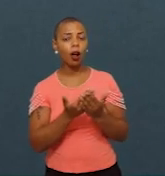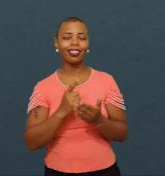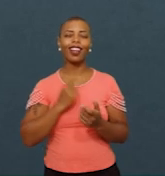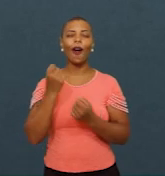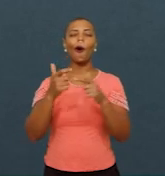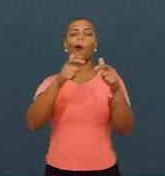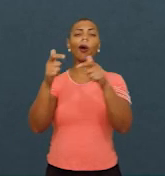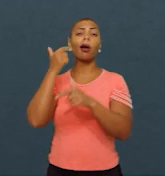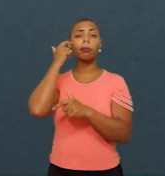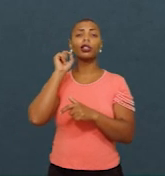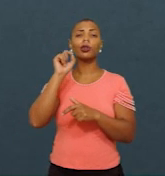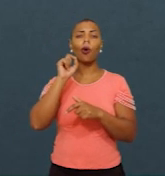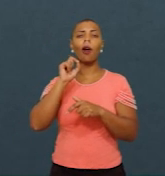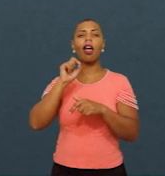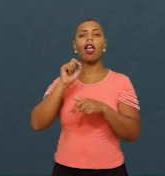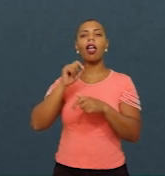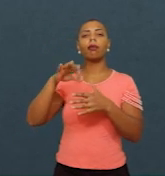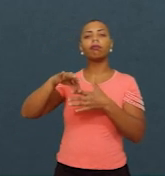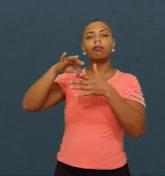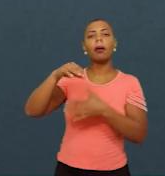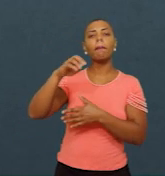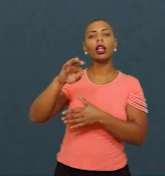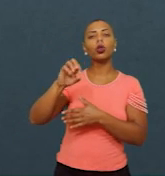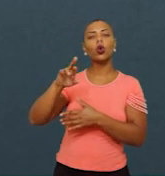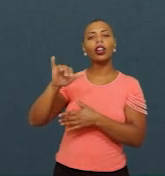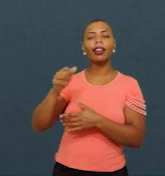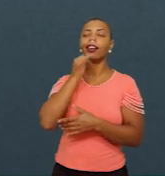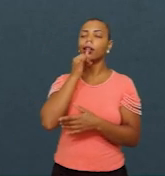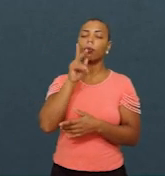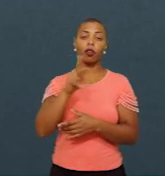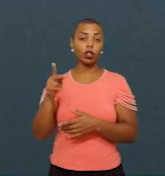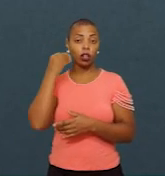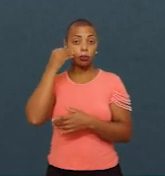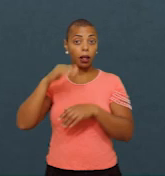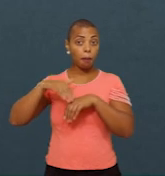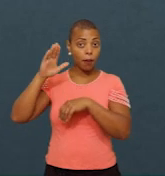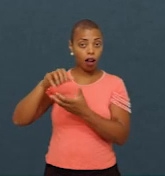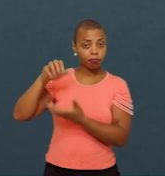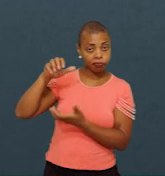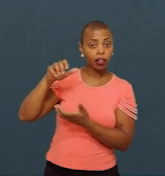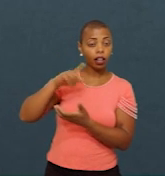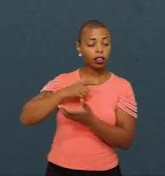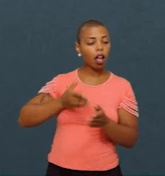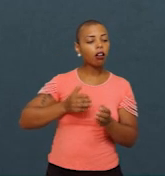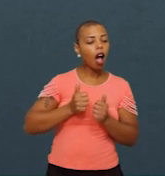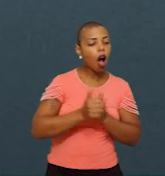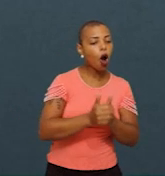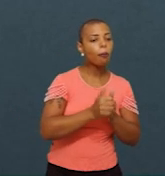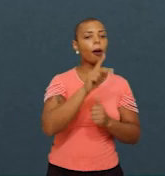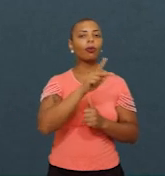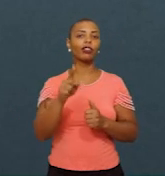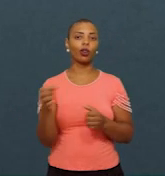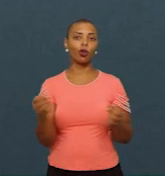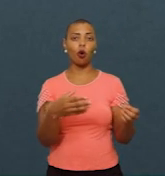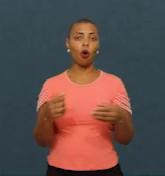processos de mentoria, em que professores mais experientes acompanham professores iniciantes. A gente não tem